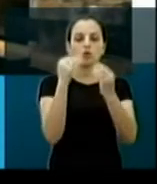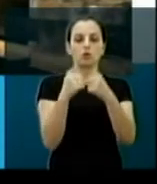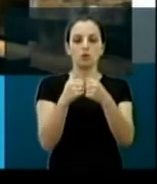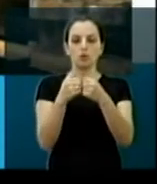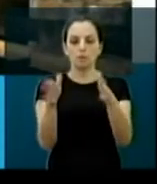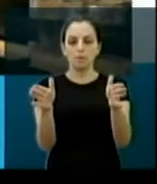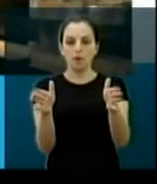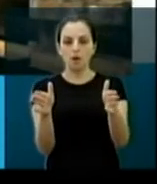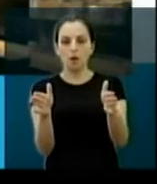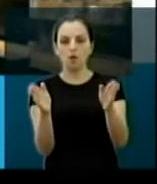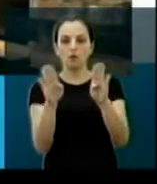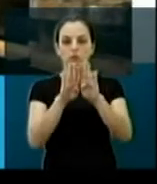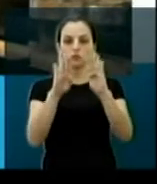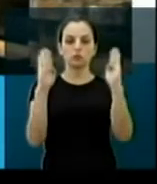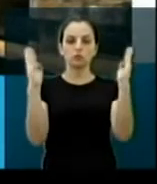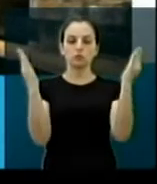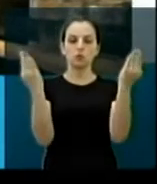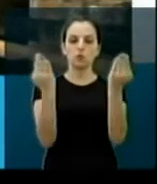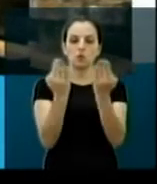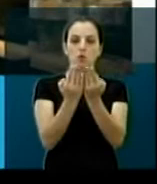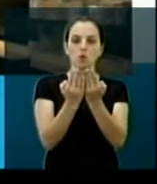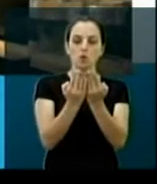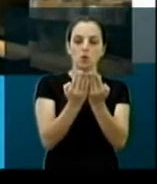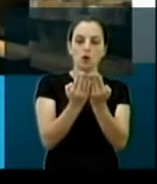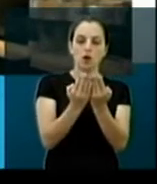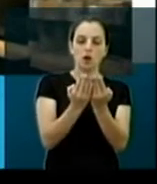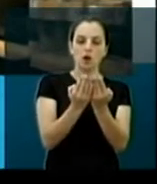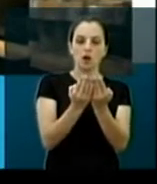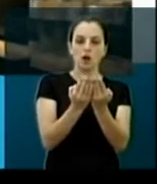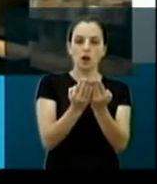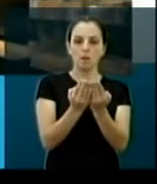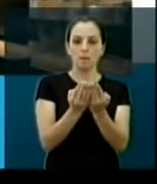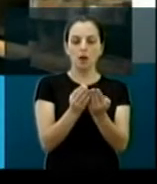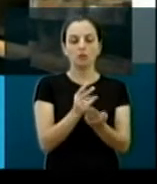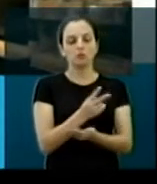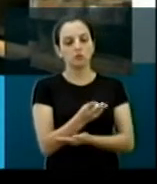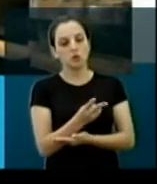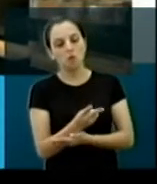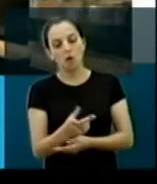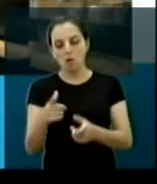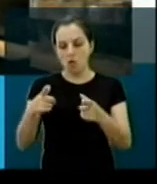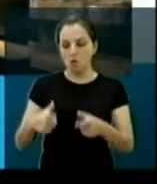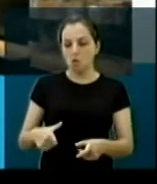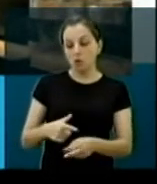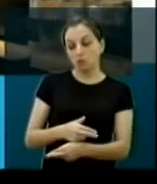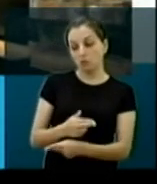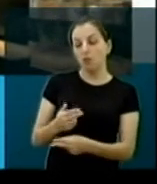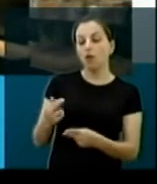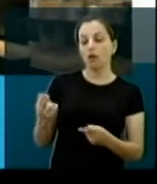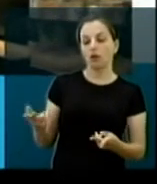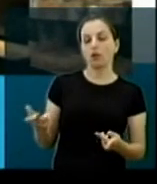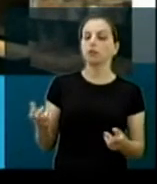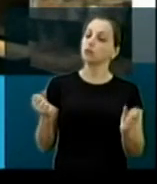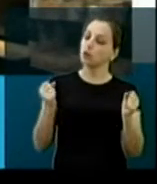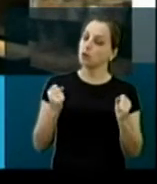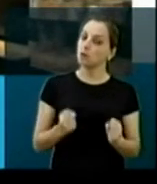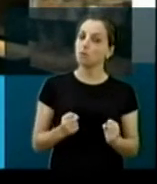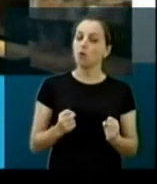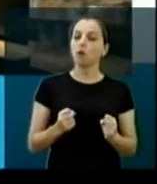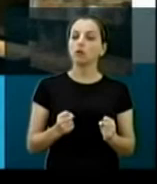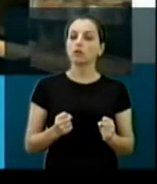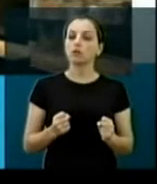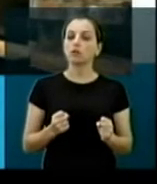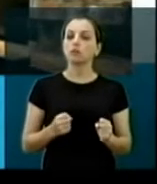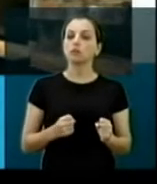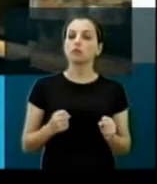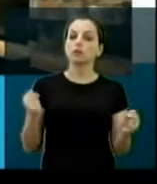uma proteção, falou que vai vigiar para que não seja mais um local de marginais, até que ele possa reformar e vender.